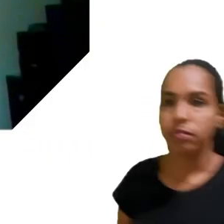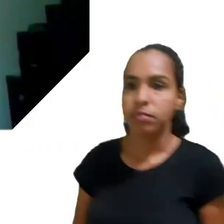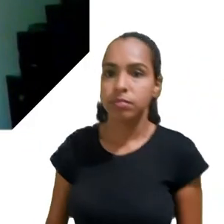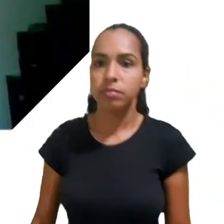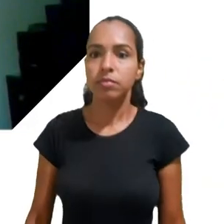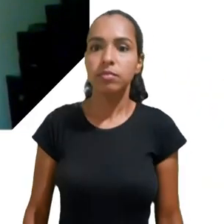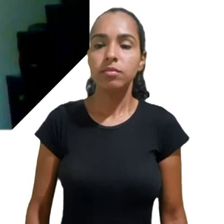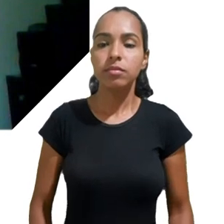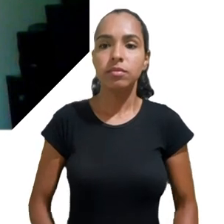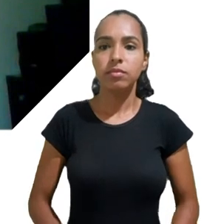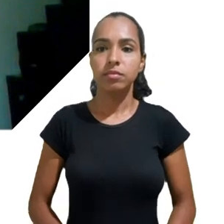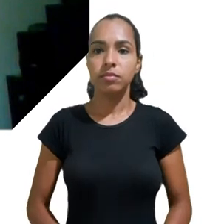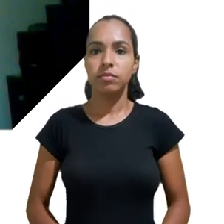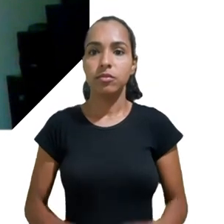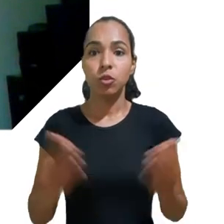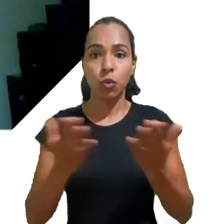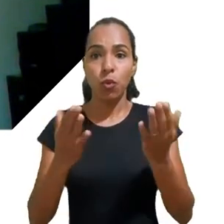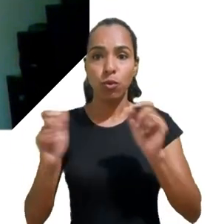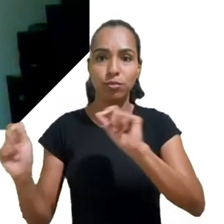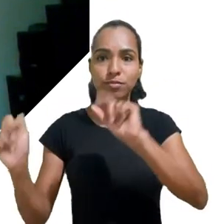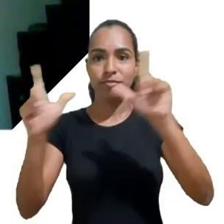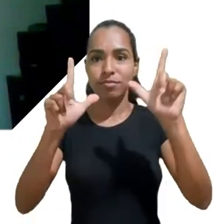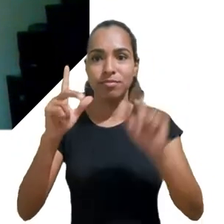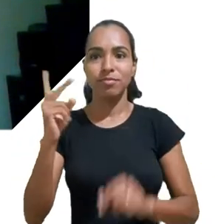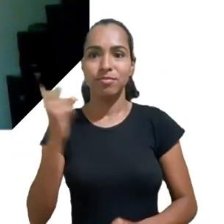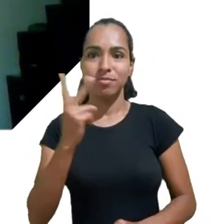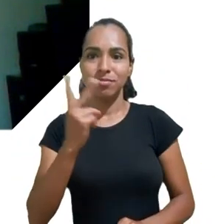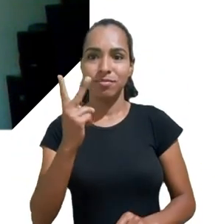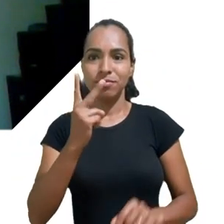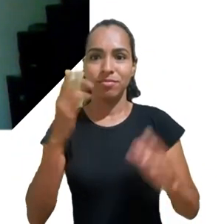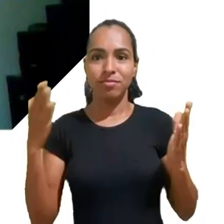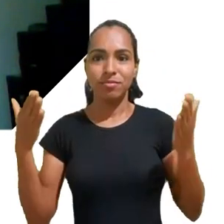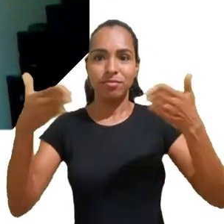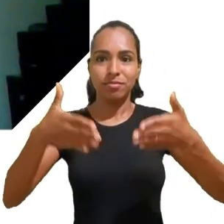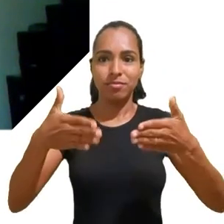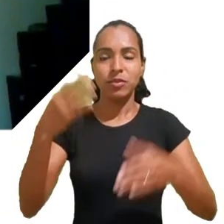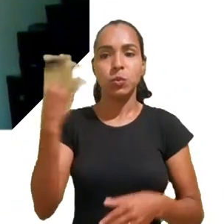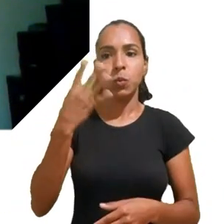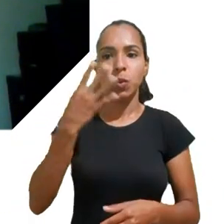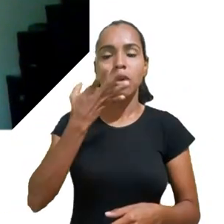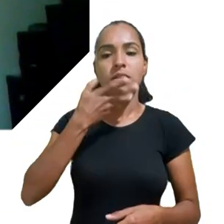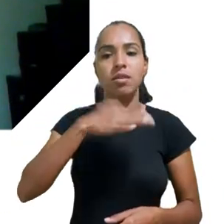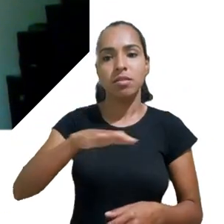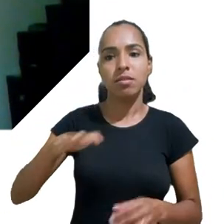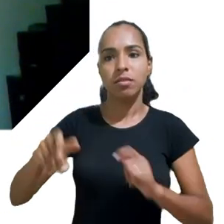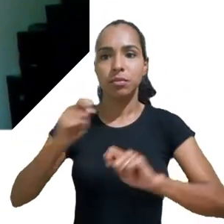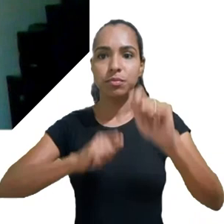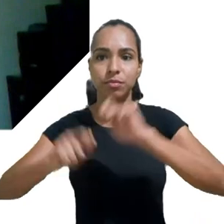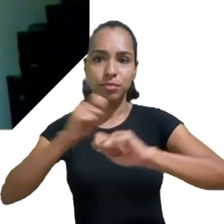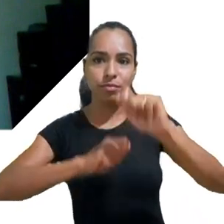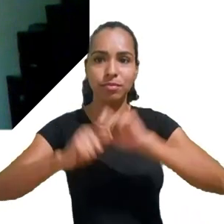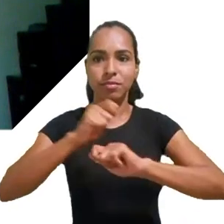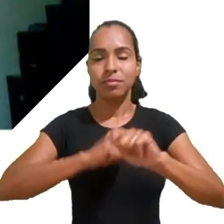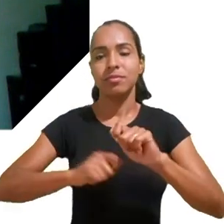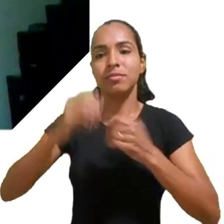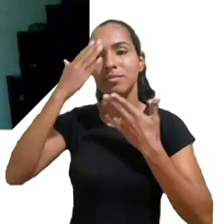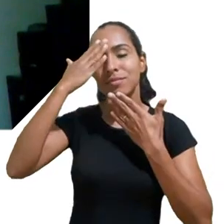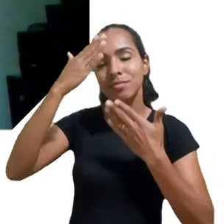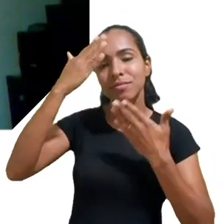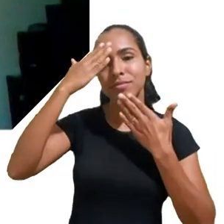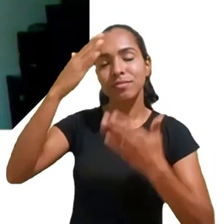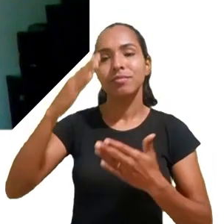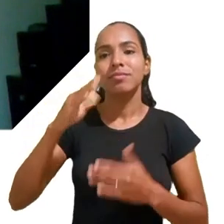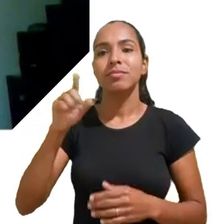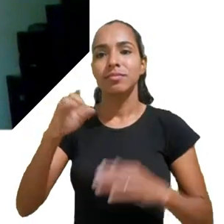convergência digital do quarto fórum internacional criança e consumo agradecer mais uma vez o convite do instituto Alane do projeto criança e